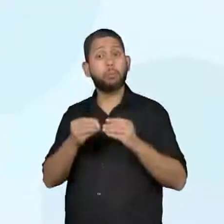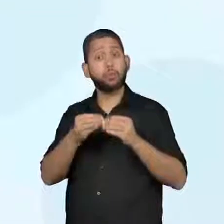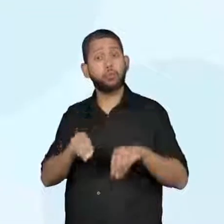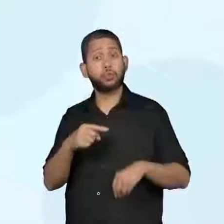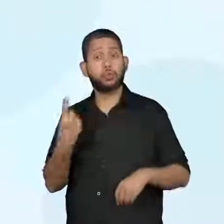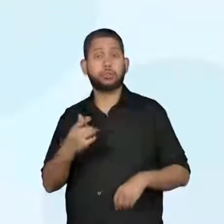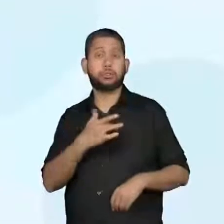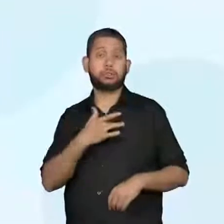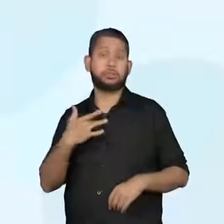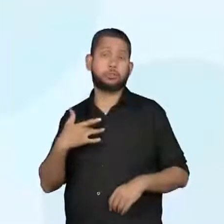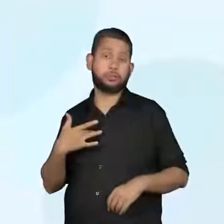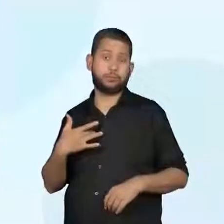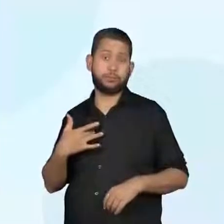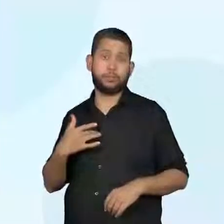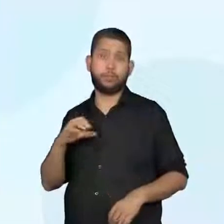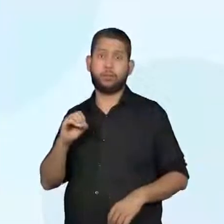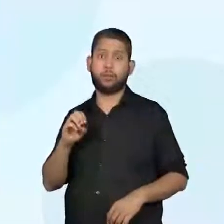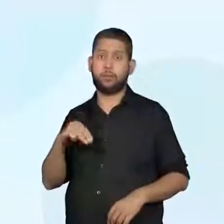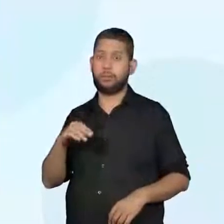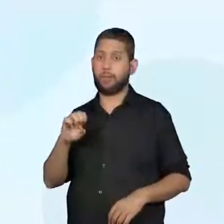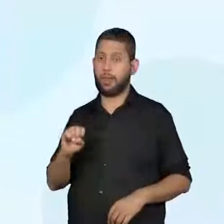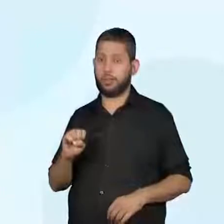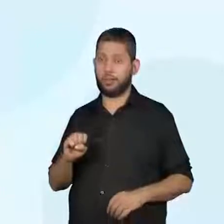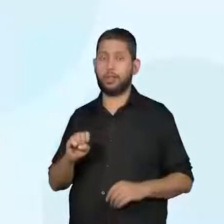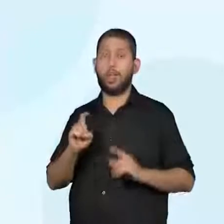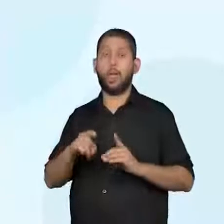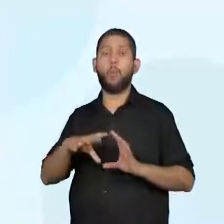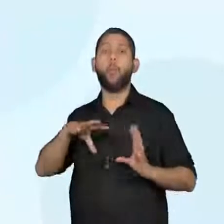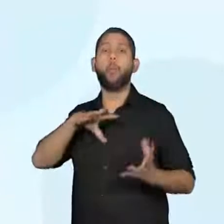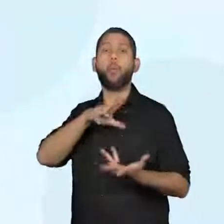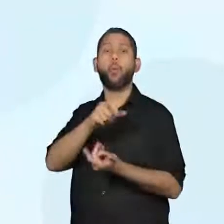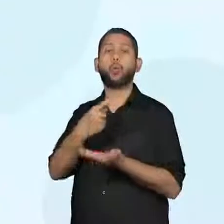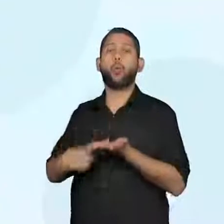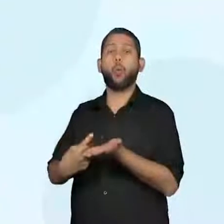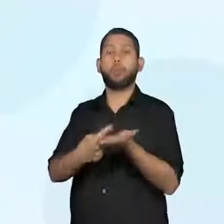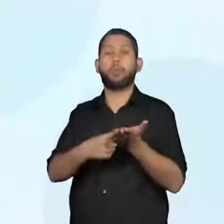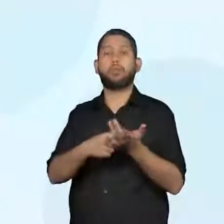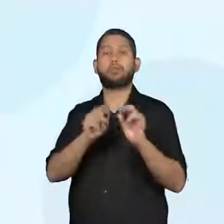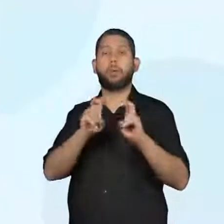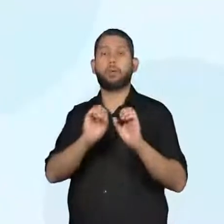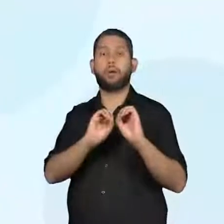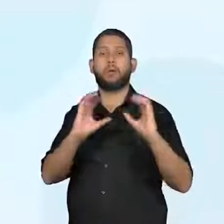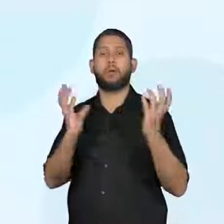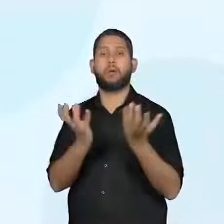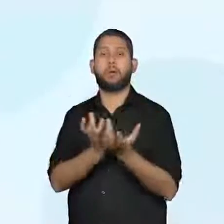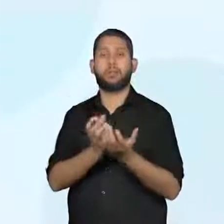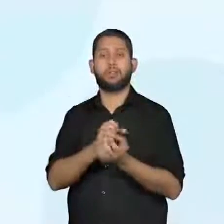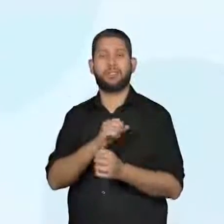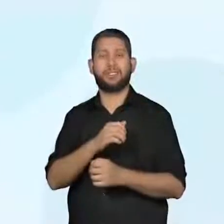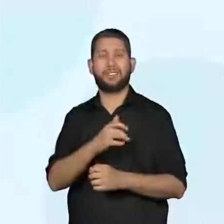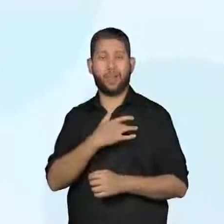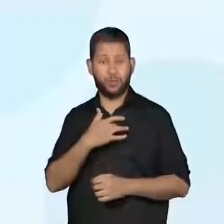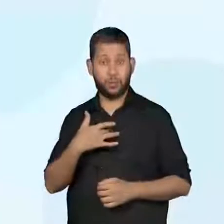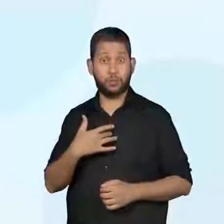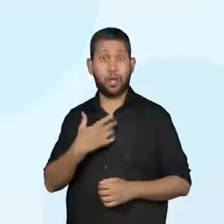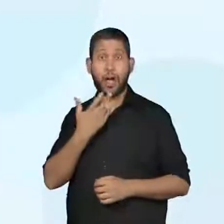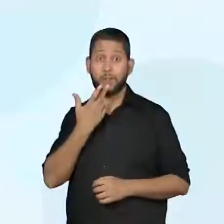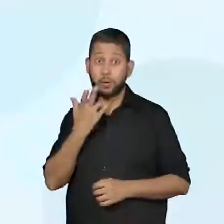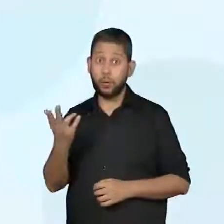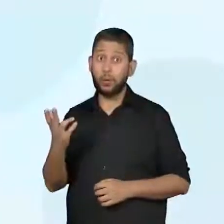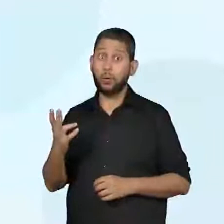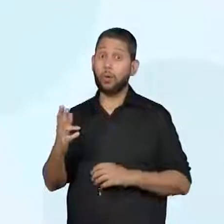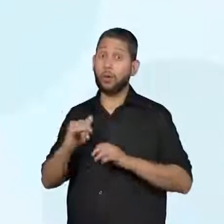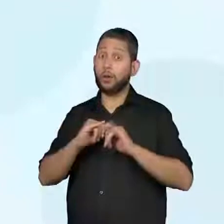saúde. A OMS, que é a Organização Mundial de Saúde, define que o limite para que tenhamos conforto